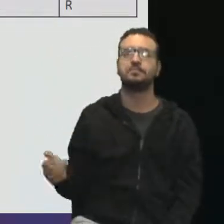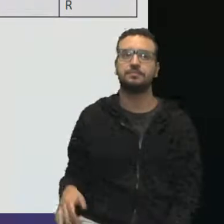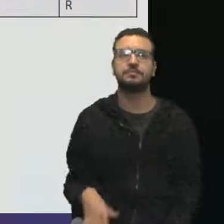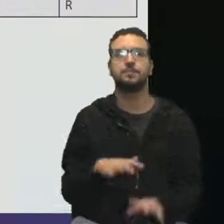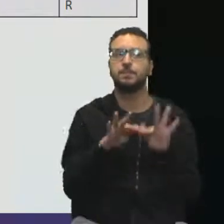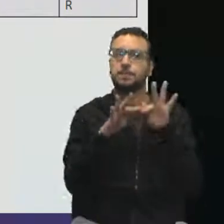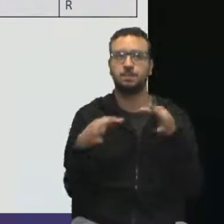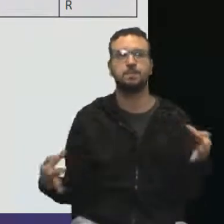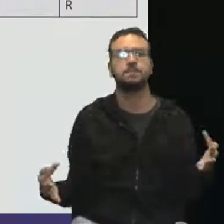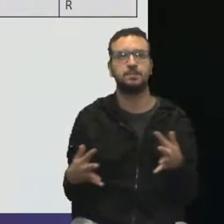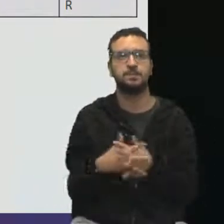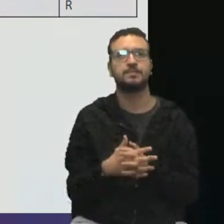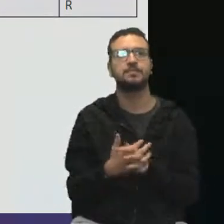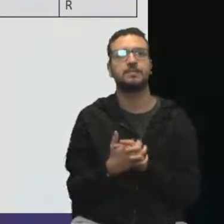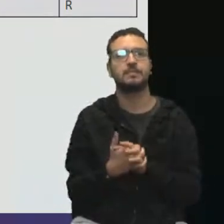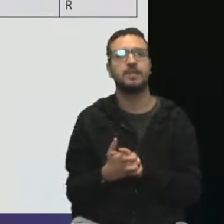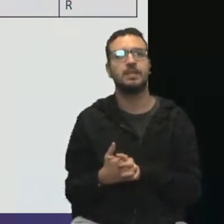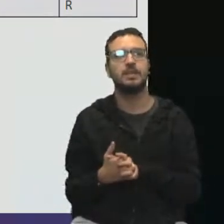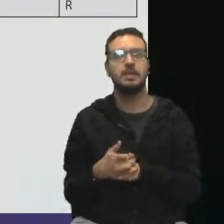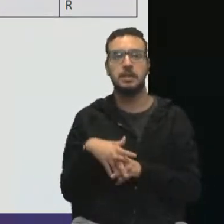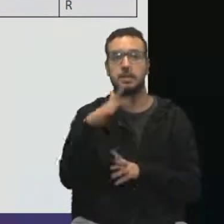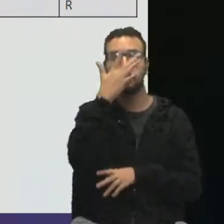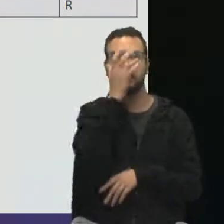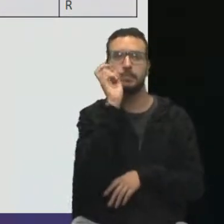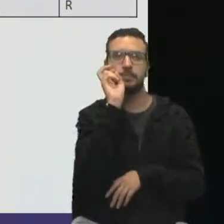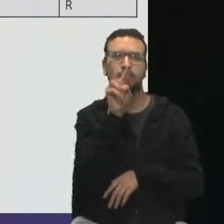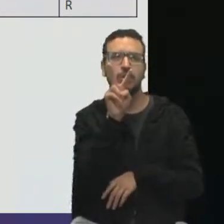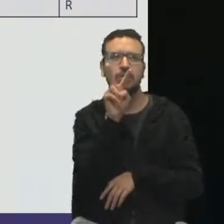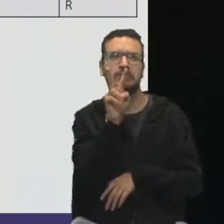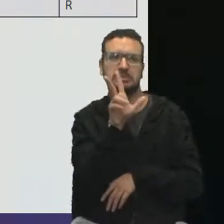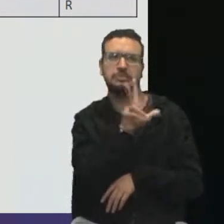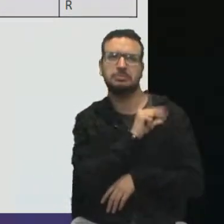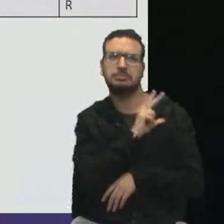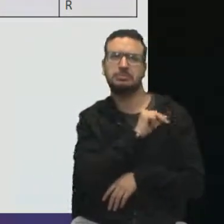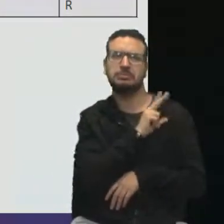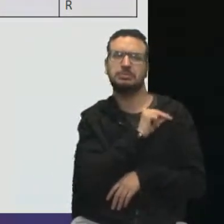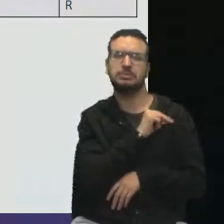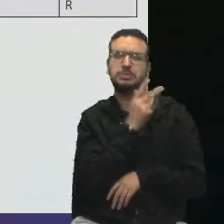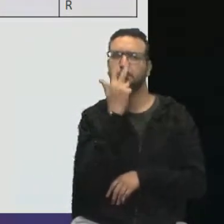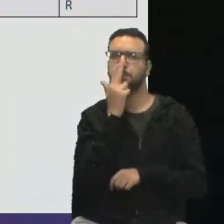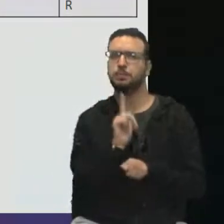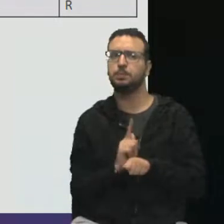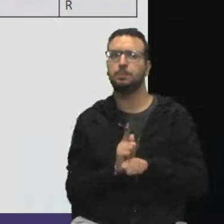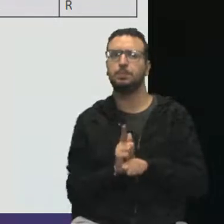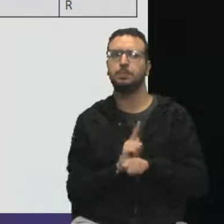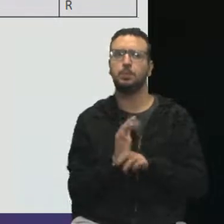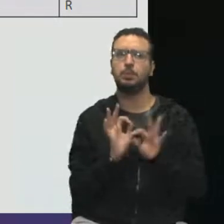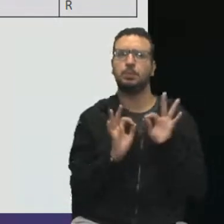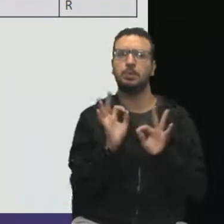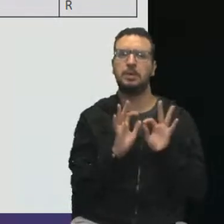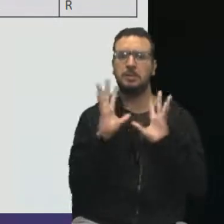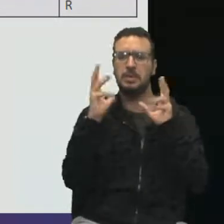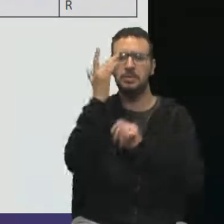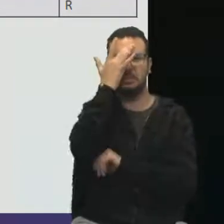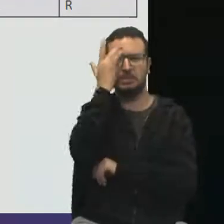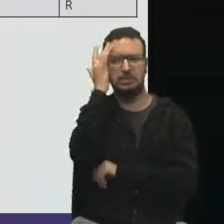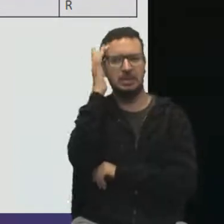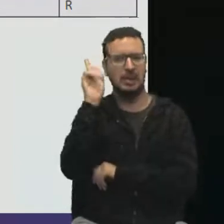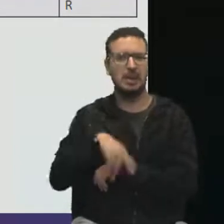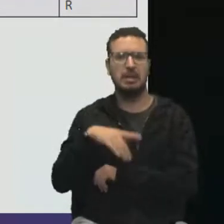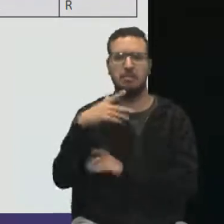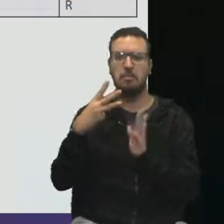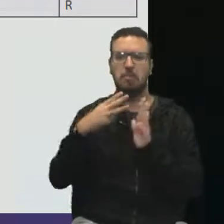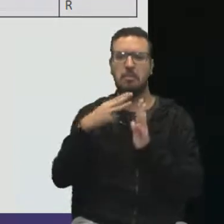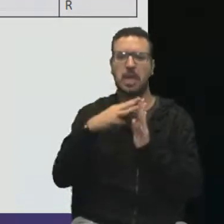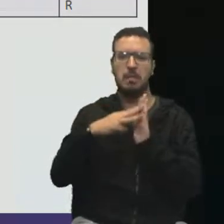muito simples de fazer. Quem bate o olho vai falar Nossa, isso é coisa de gestor de projetos. Pessoal, tudo meio, né? Cheio de método.